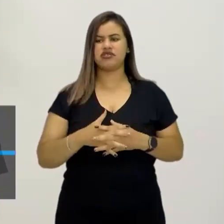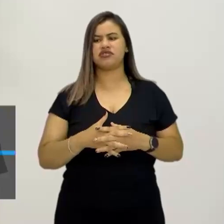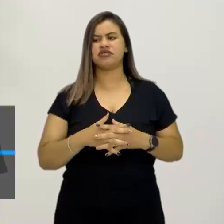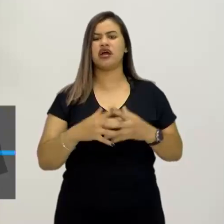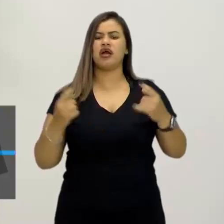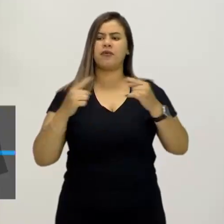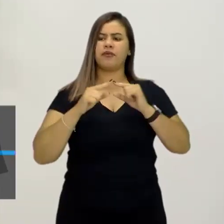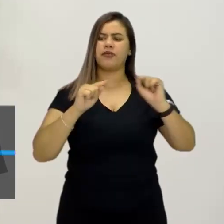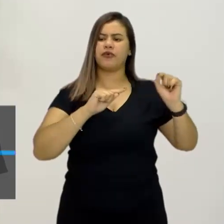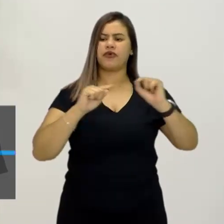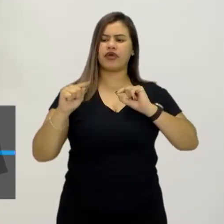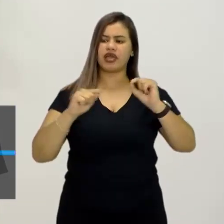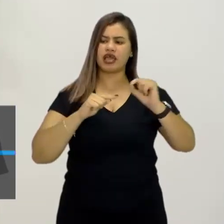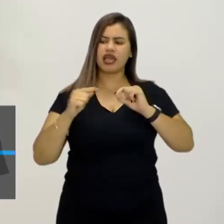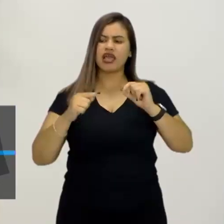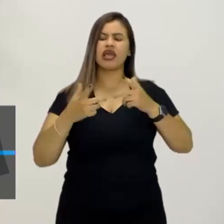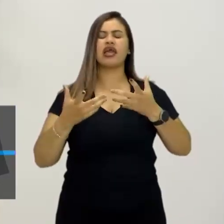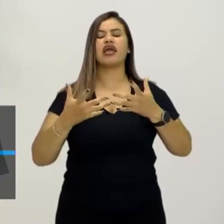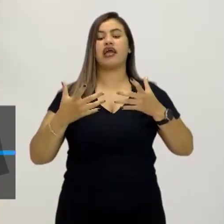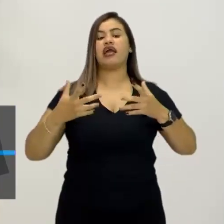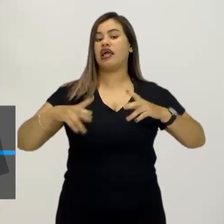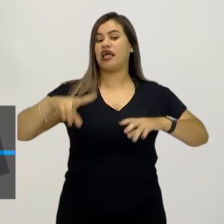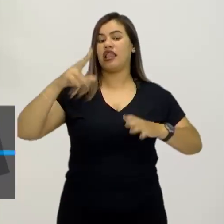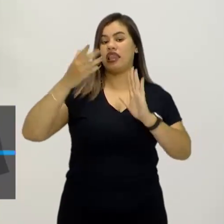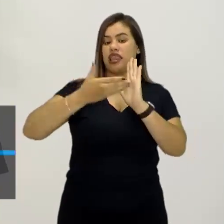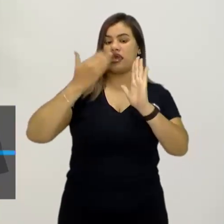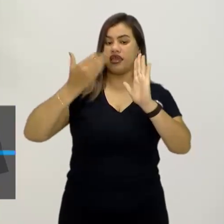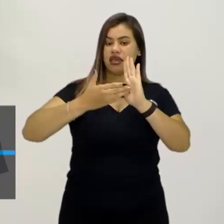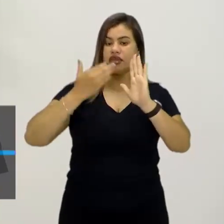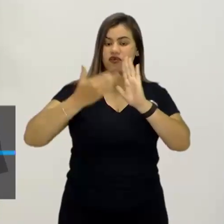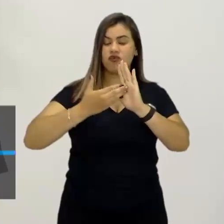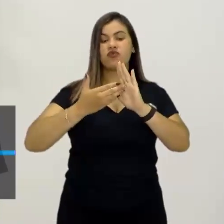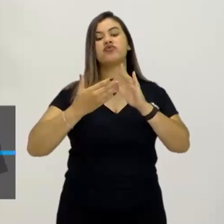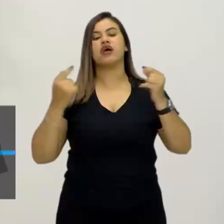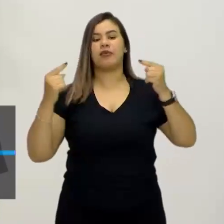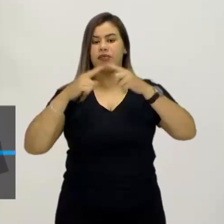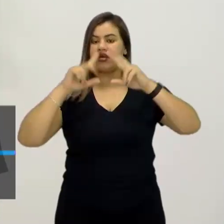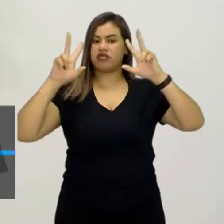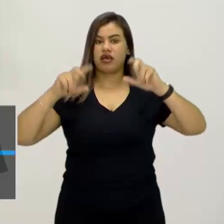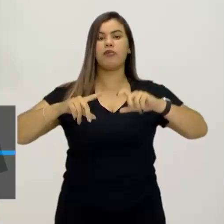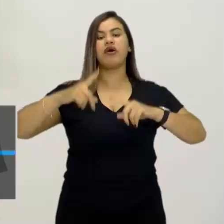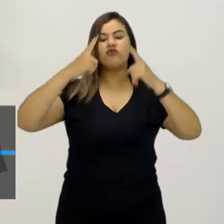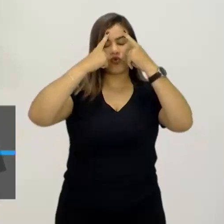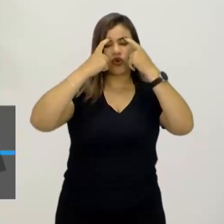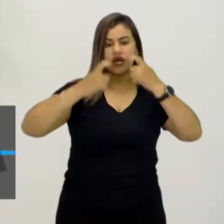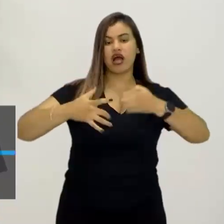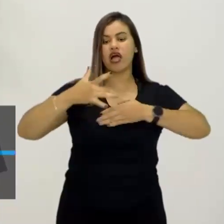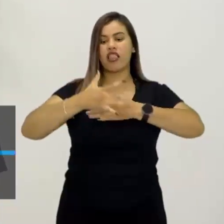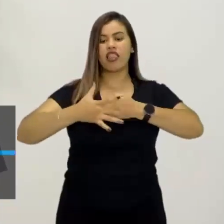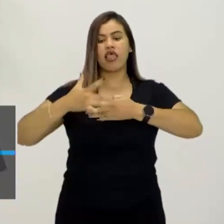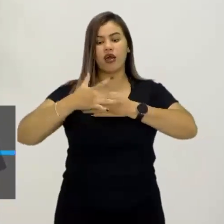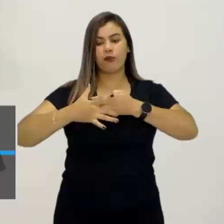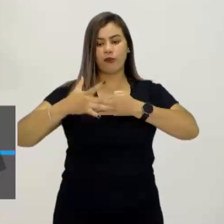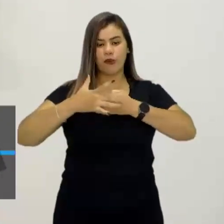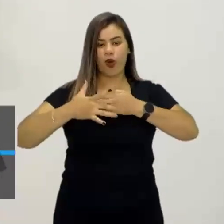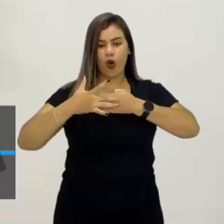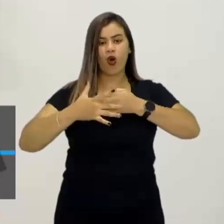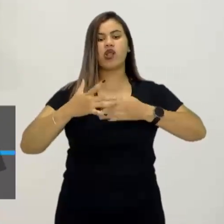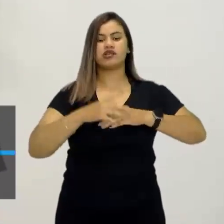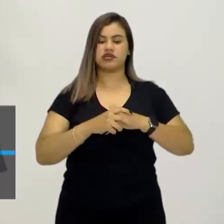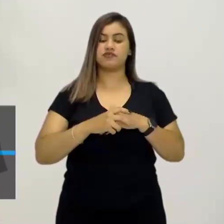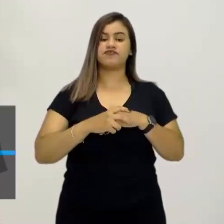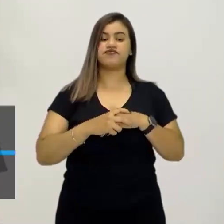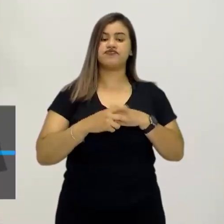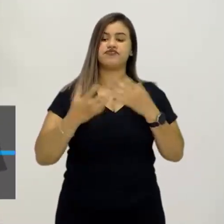vários livros que falam sobre essa violência simbólica, mas ele, então, o conceito que ele usa do poder simbólico, né?